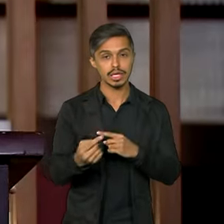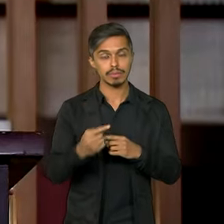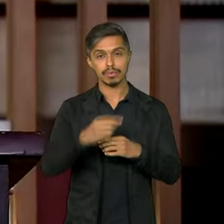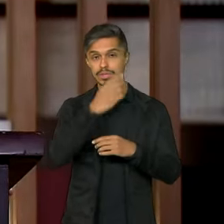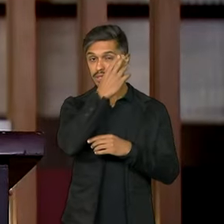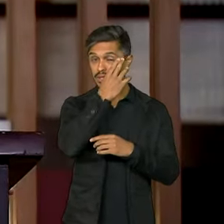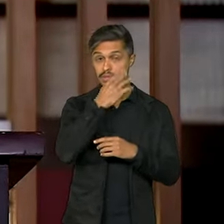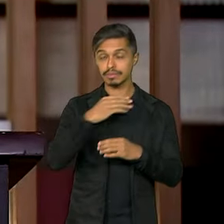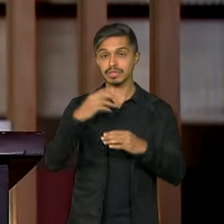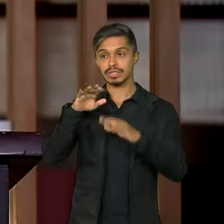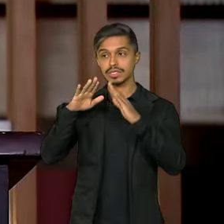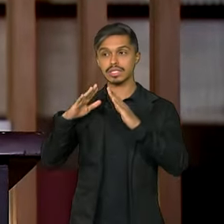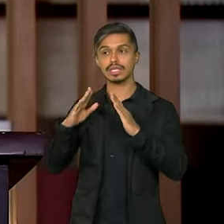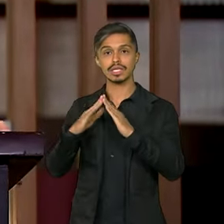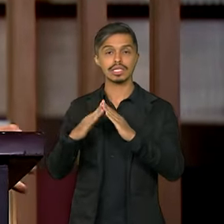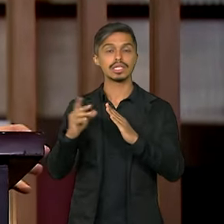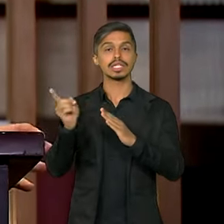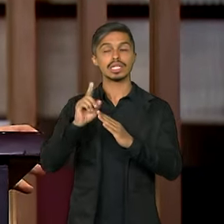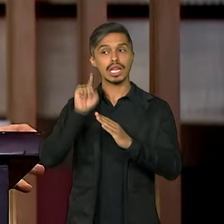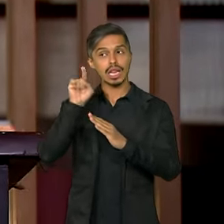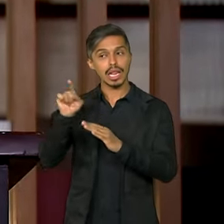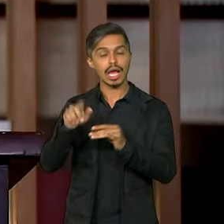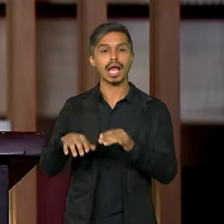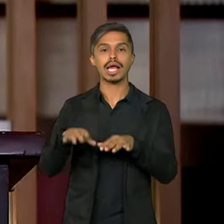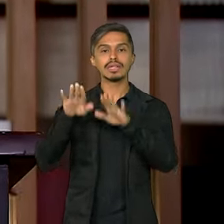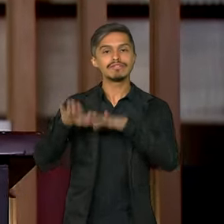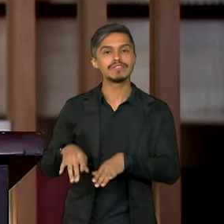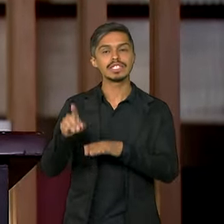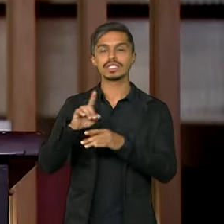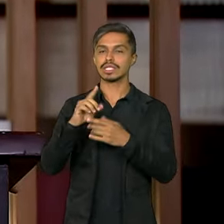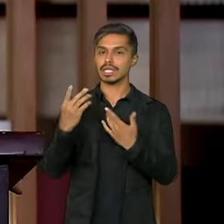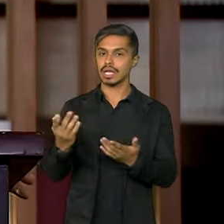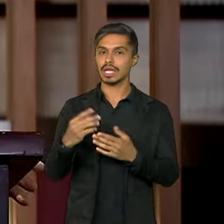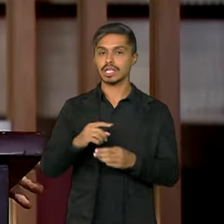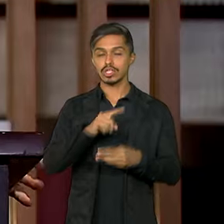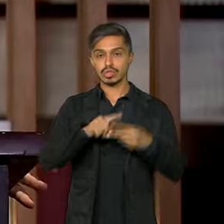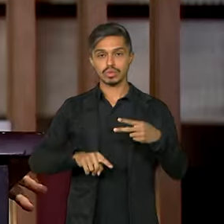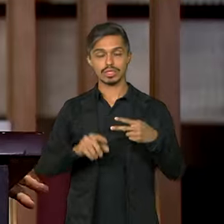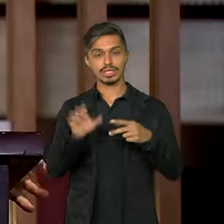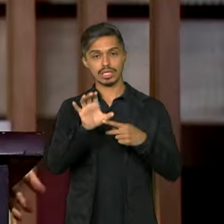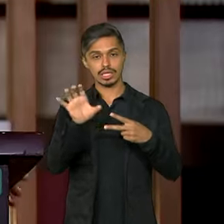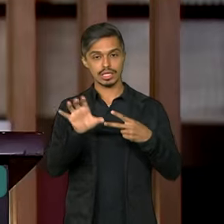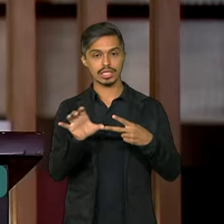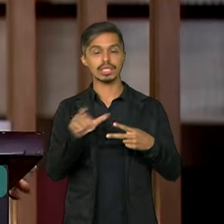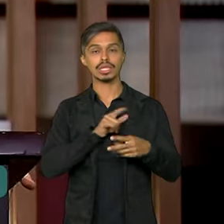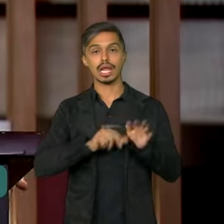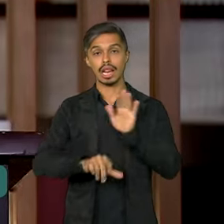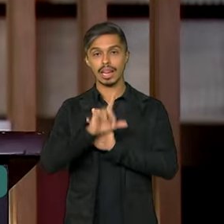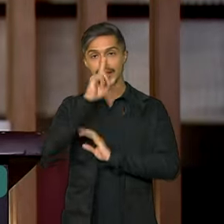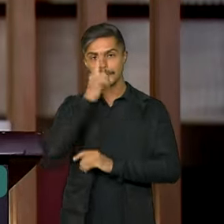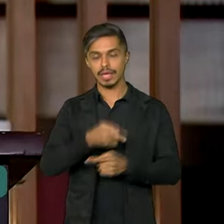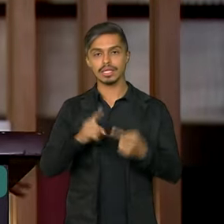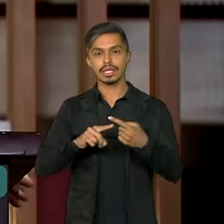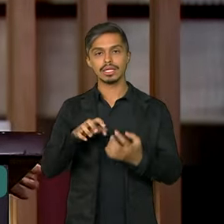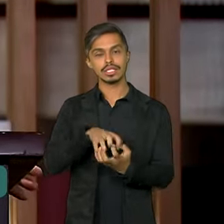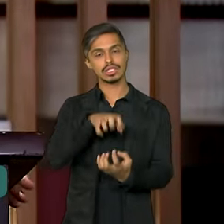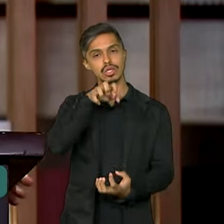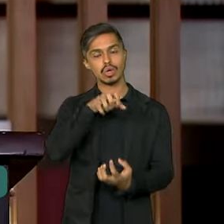brasileiros residentes. E dentro dessas duas categorias é o que é estabelecido por lei. São idosos,